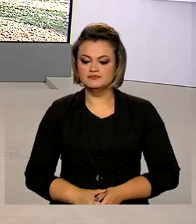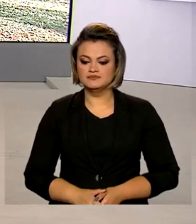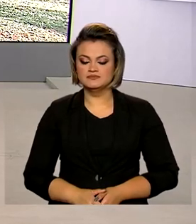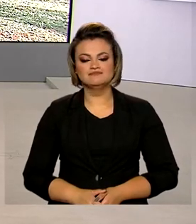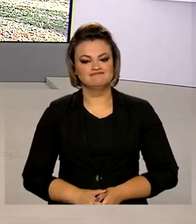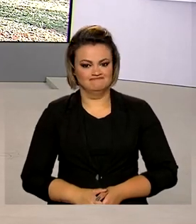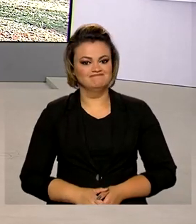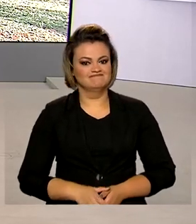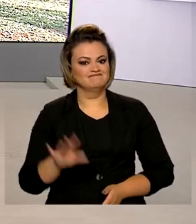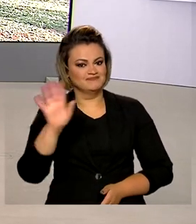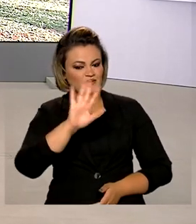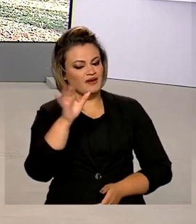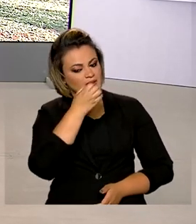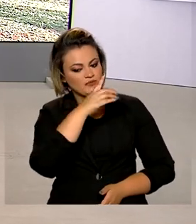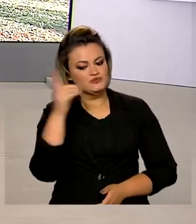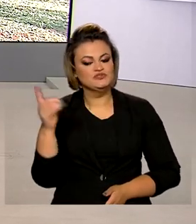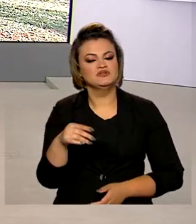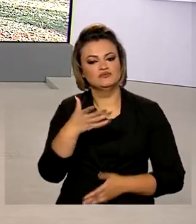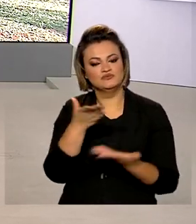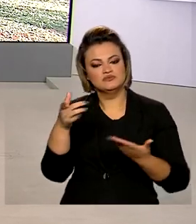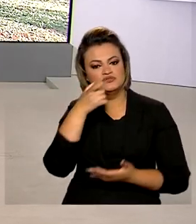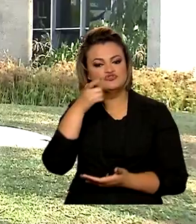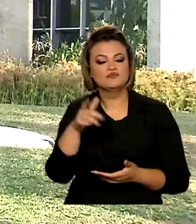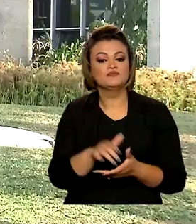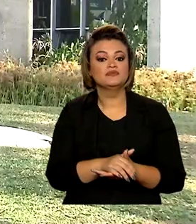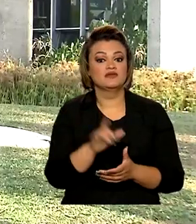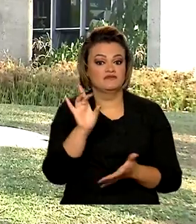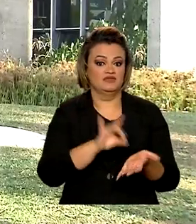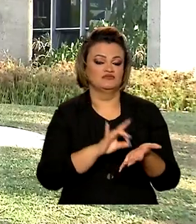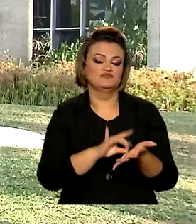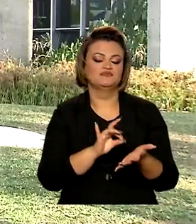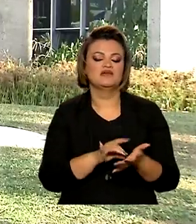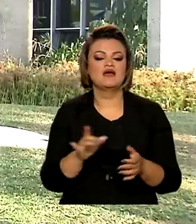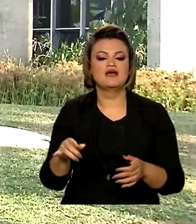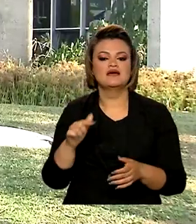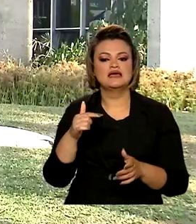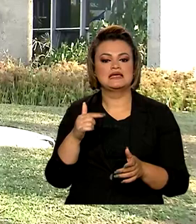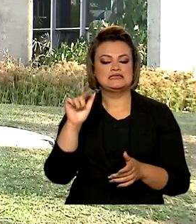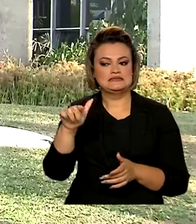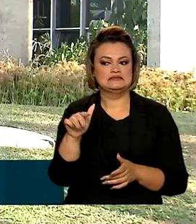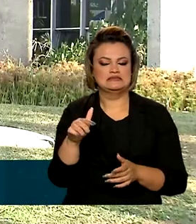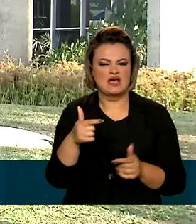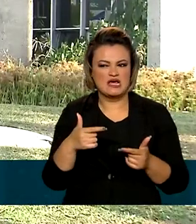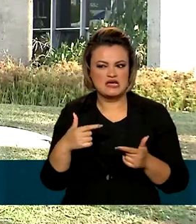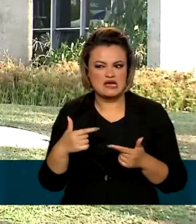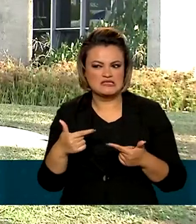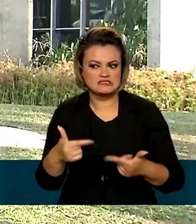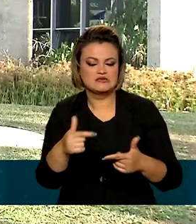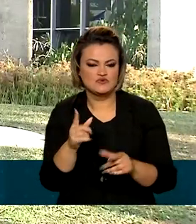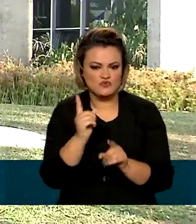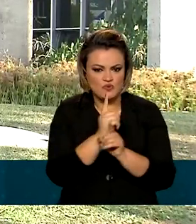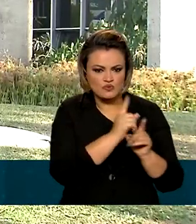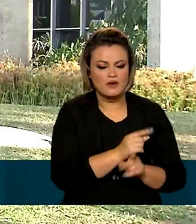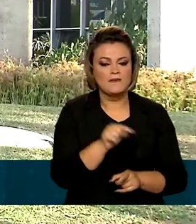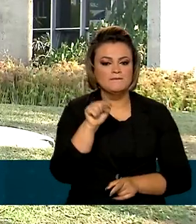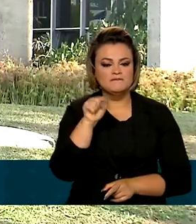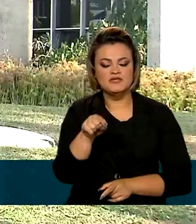Oi, Renata, bom dia para você e bom dia a todos. É isso mesmo, essa operação resultou na prisão de 1